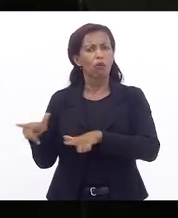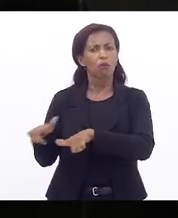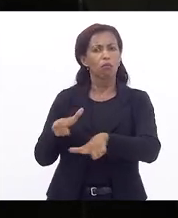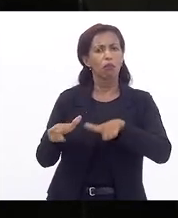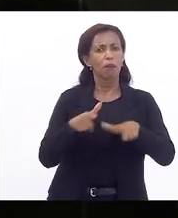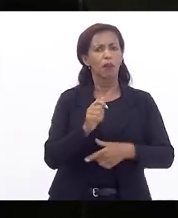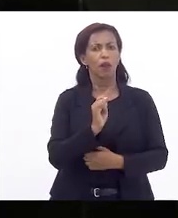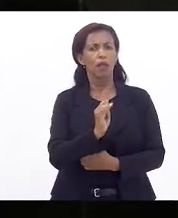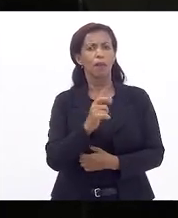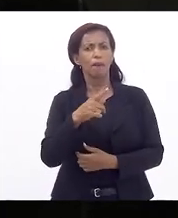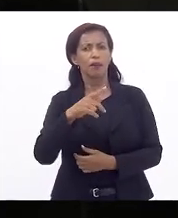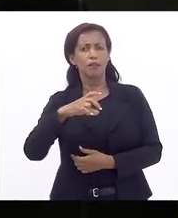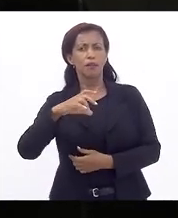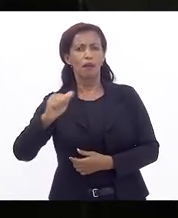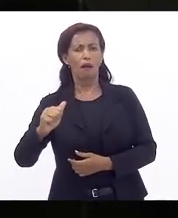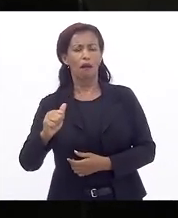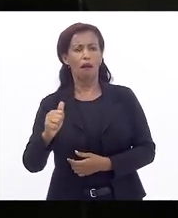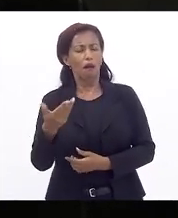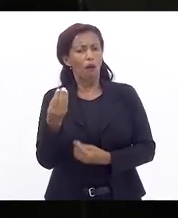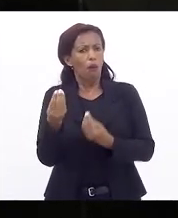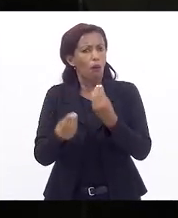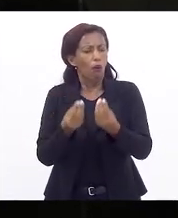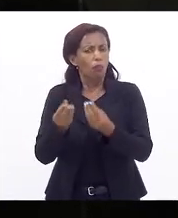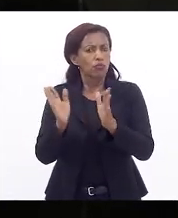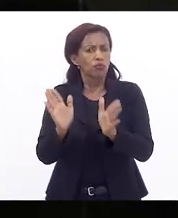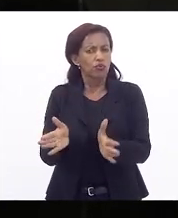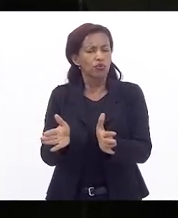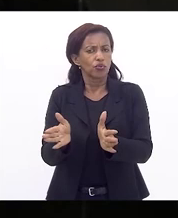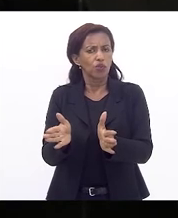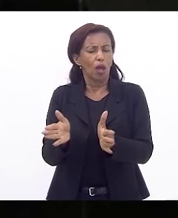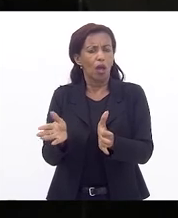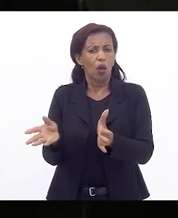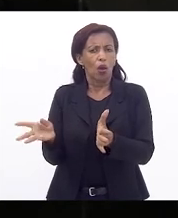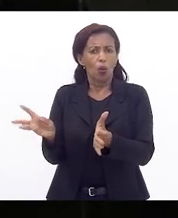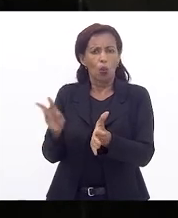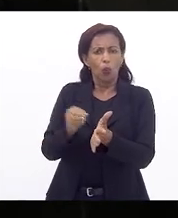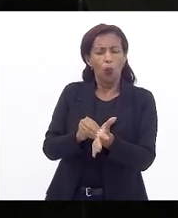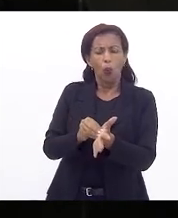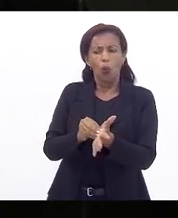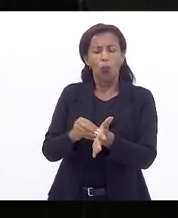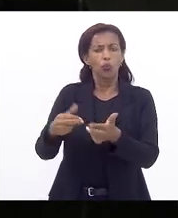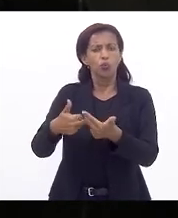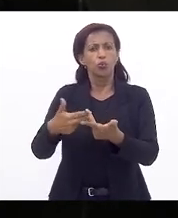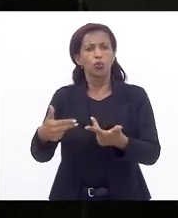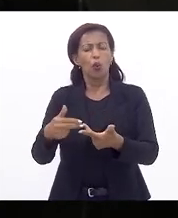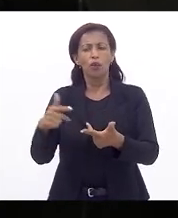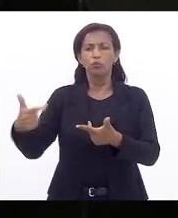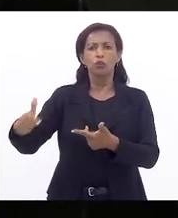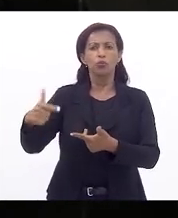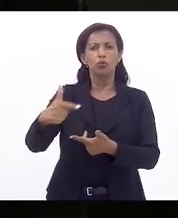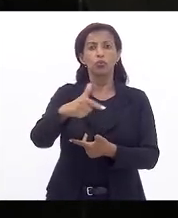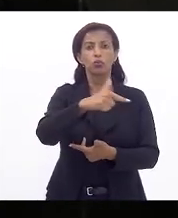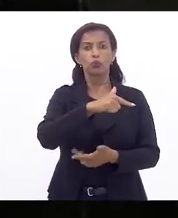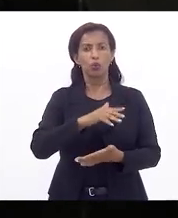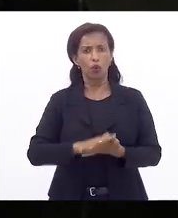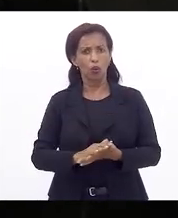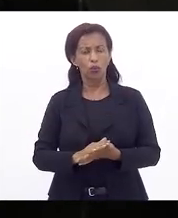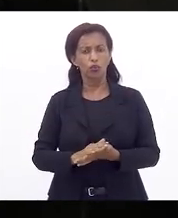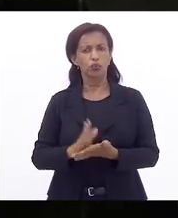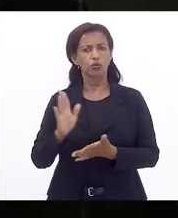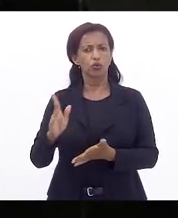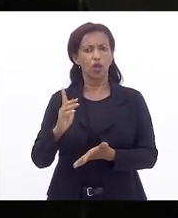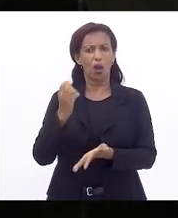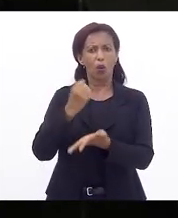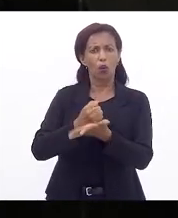com o IPCA, como de resto trabalhamos com o IPCA, como indexador de quase todos os outros aspectos das